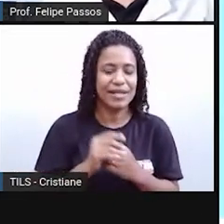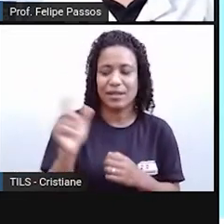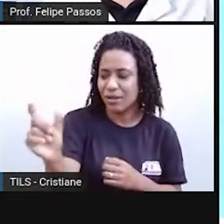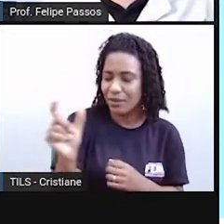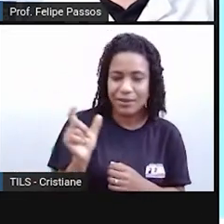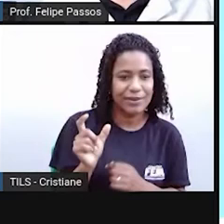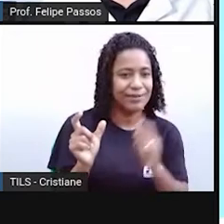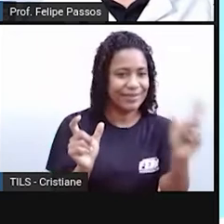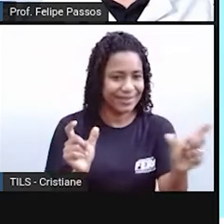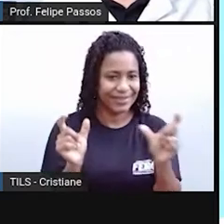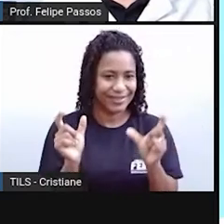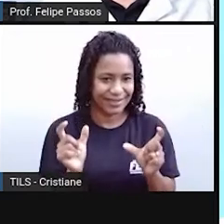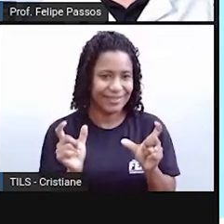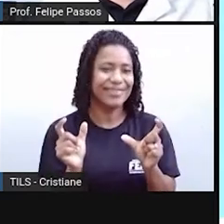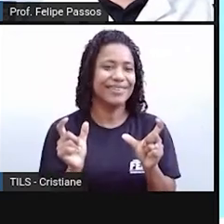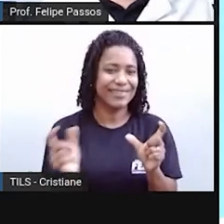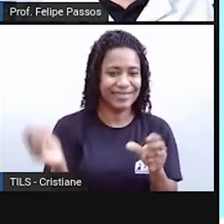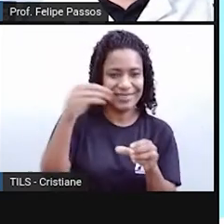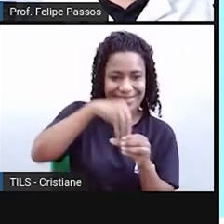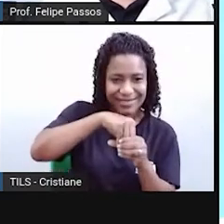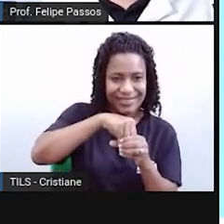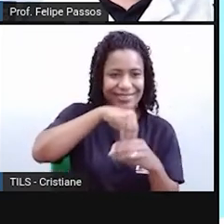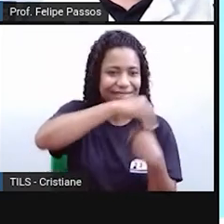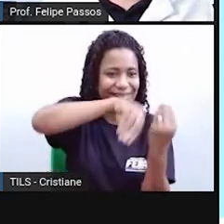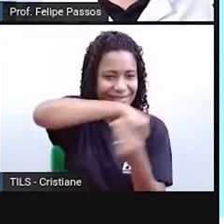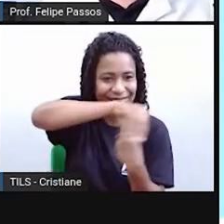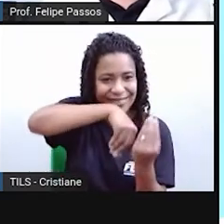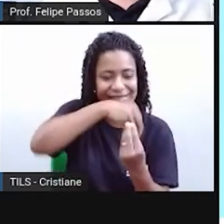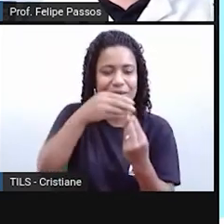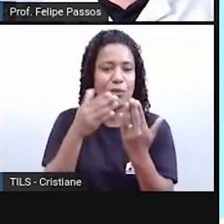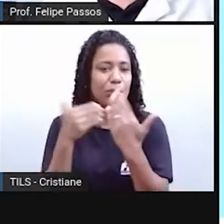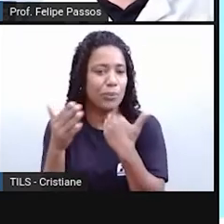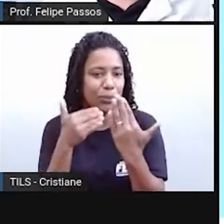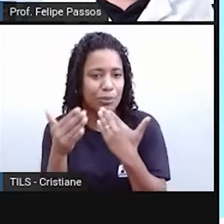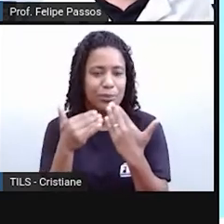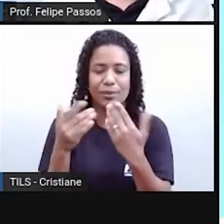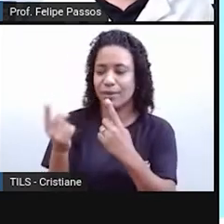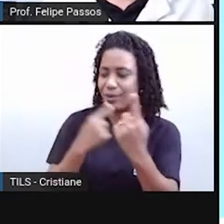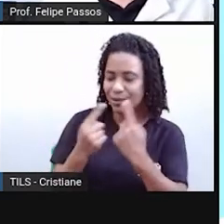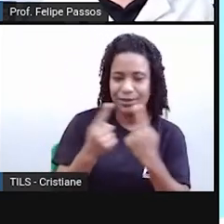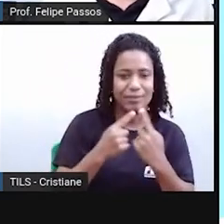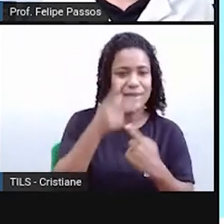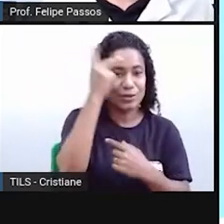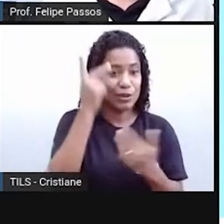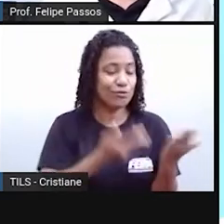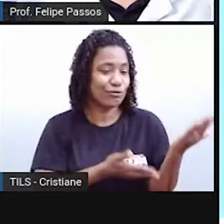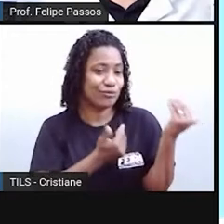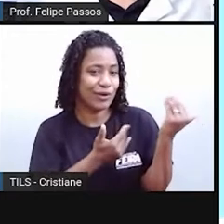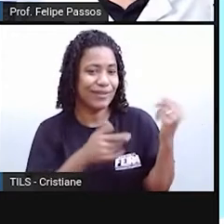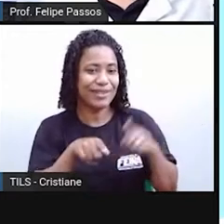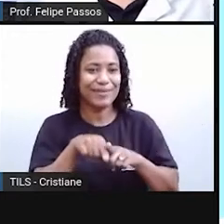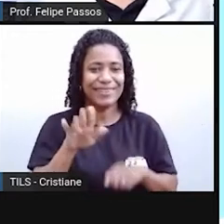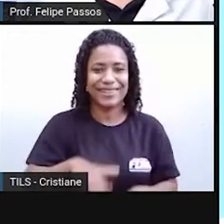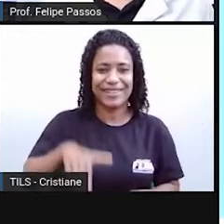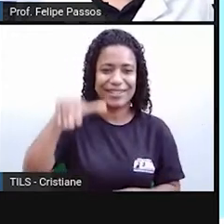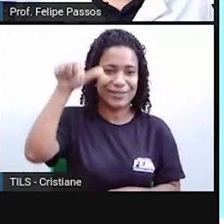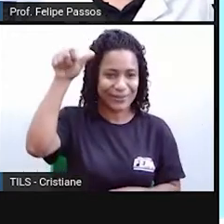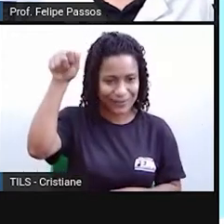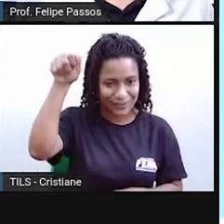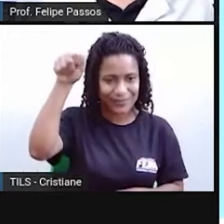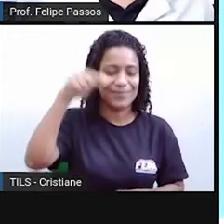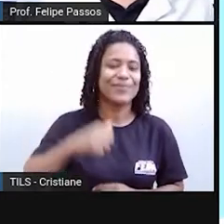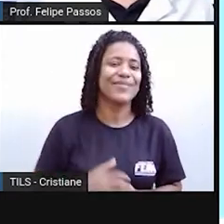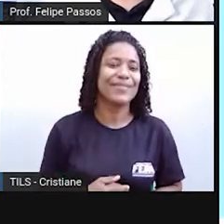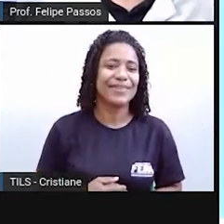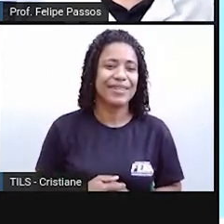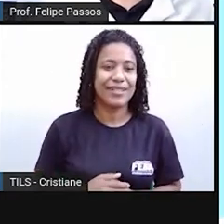acabar entrando no dia a dia, no diálogo entre os jovens, entre os adultos. E assim, palavras estrangeiras,